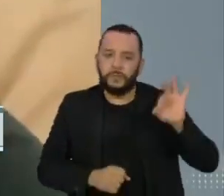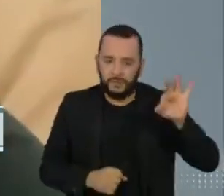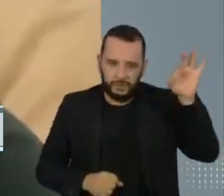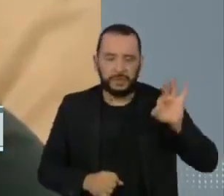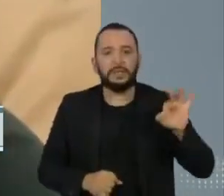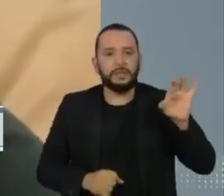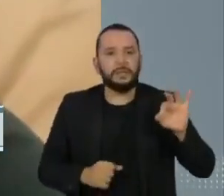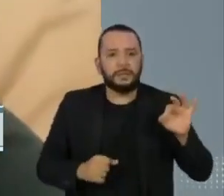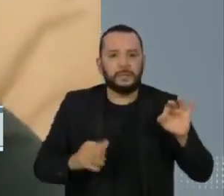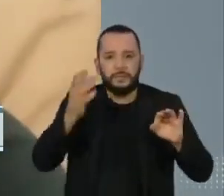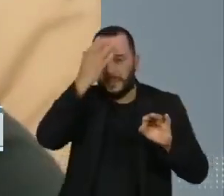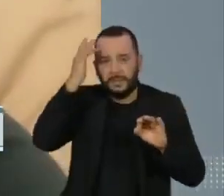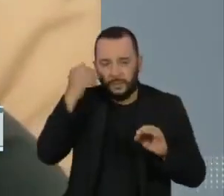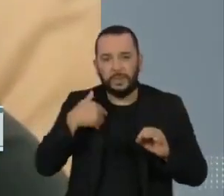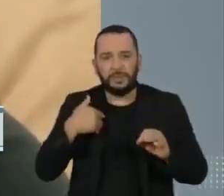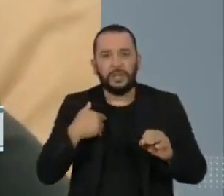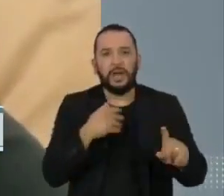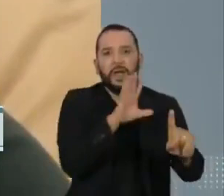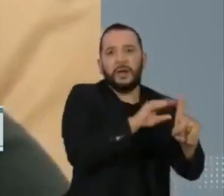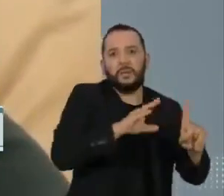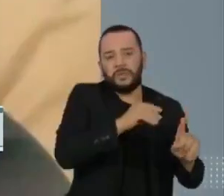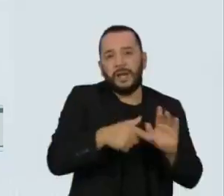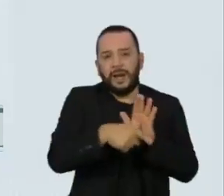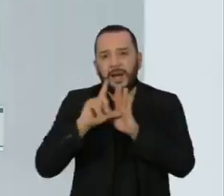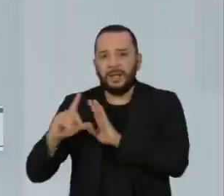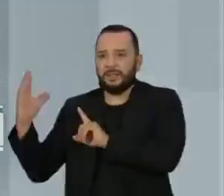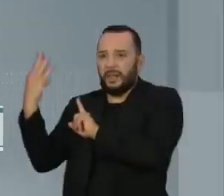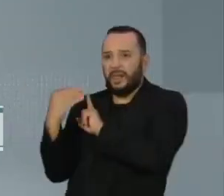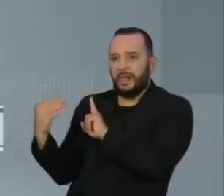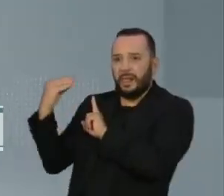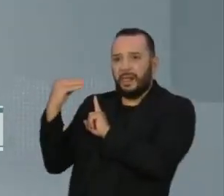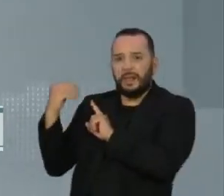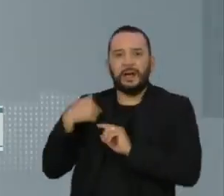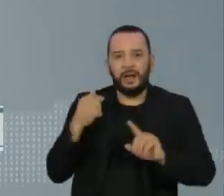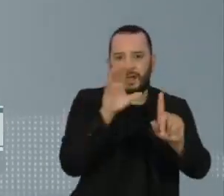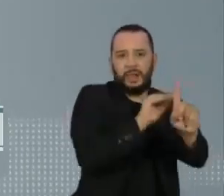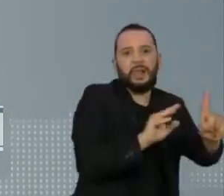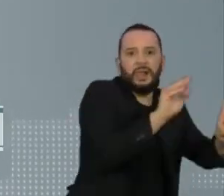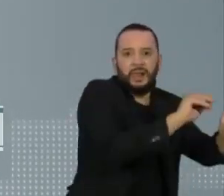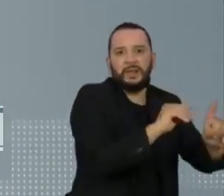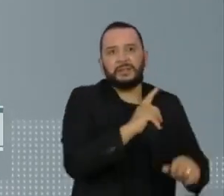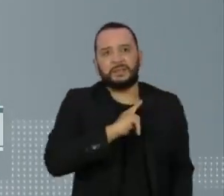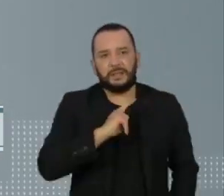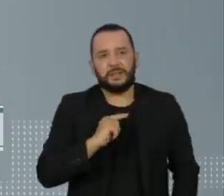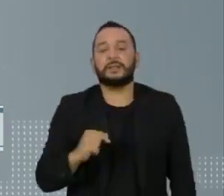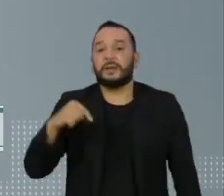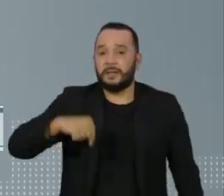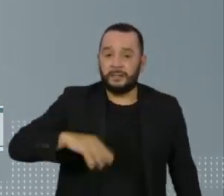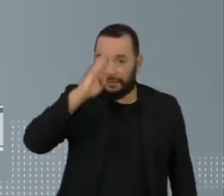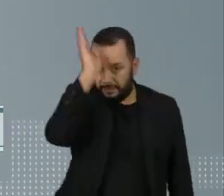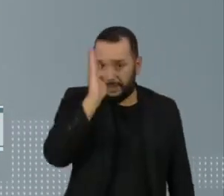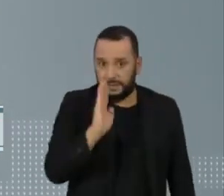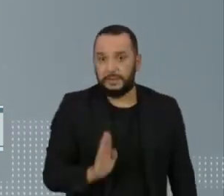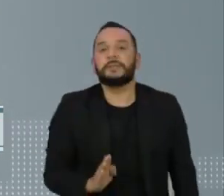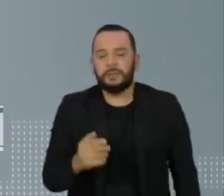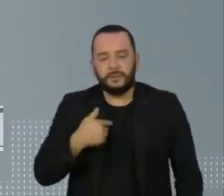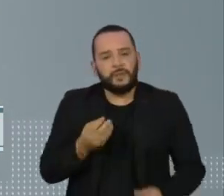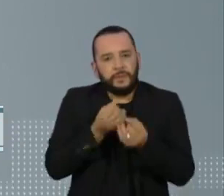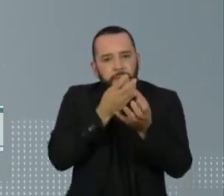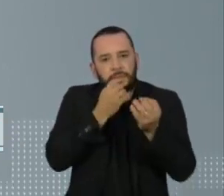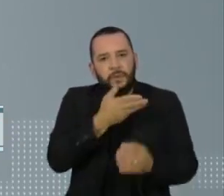foram abusados e esse ciclo nunca termina. No Brasil, dados divulgados pelo governo federal